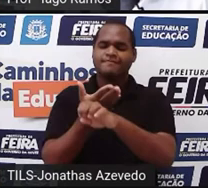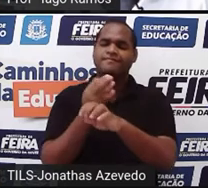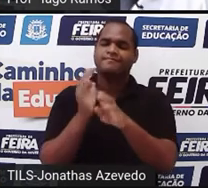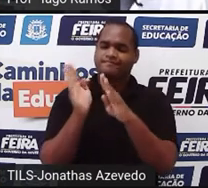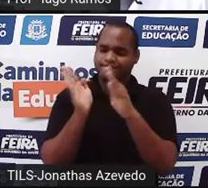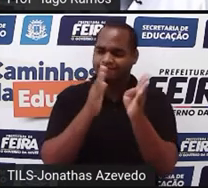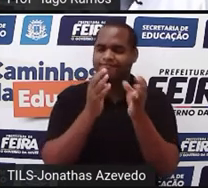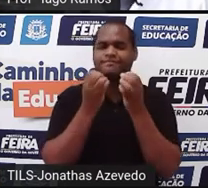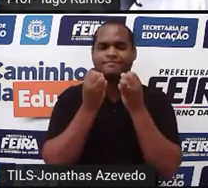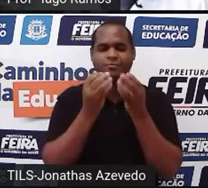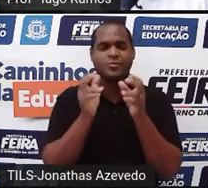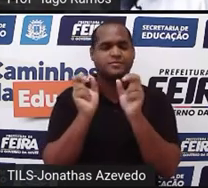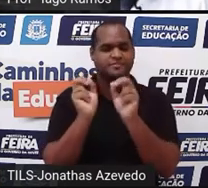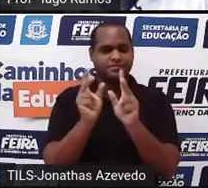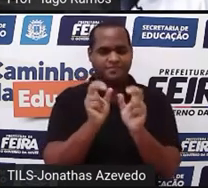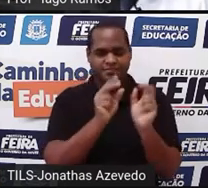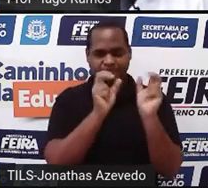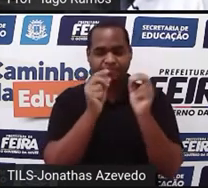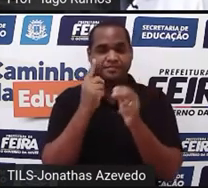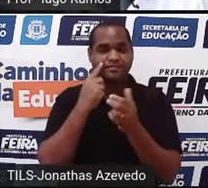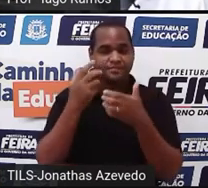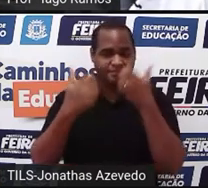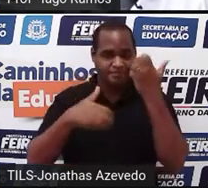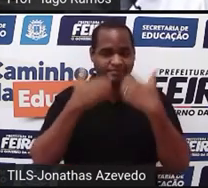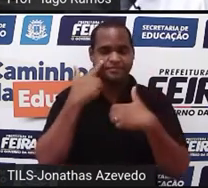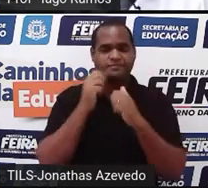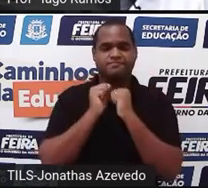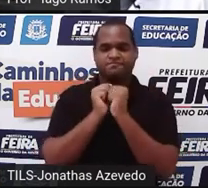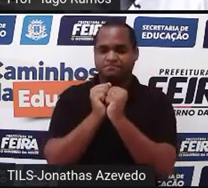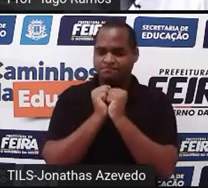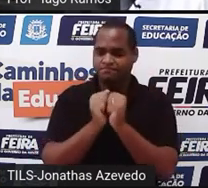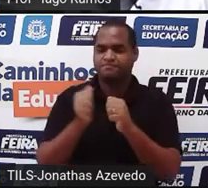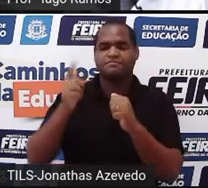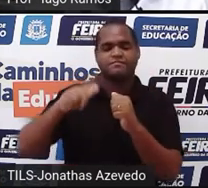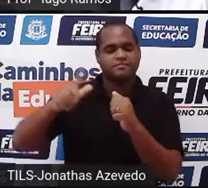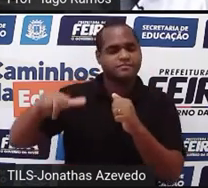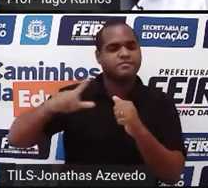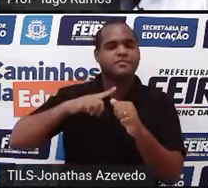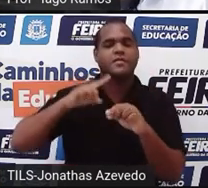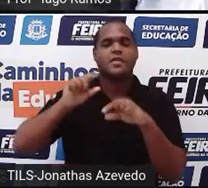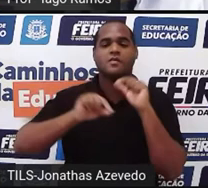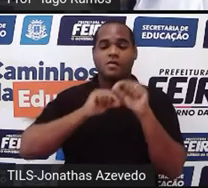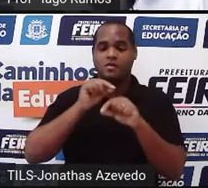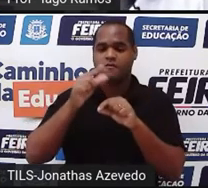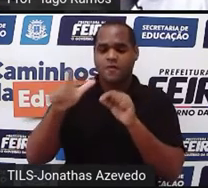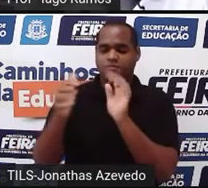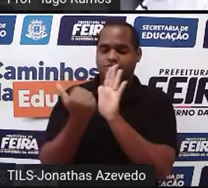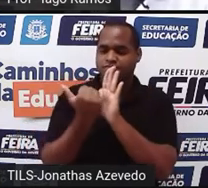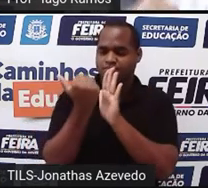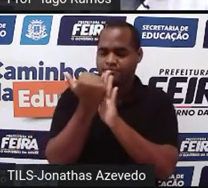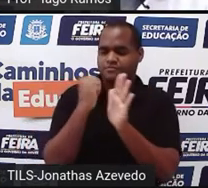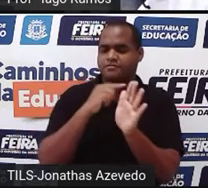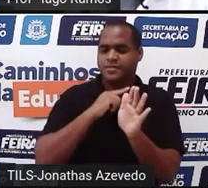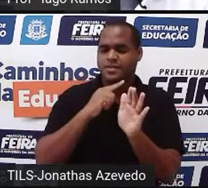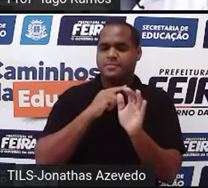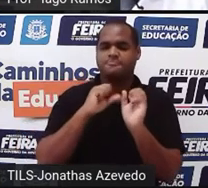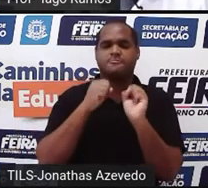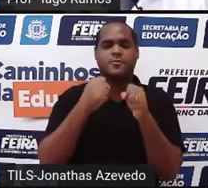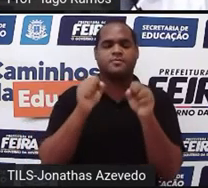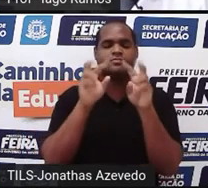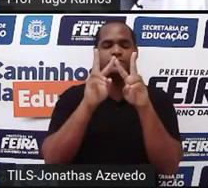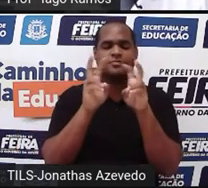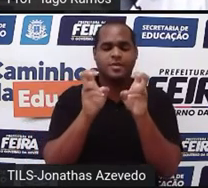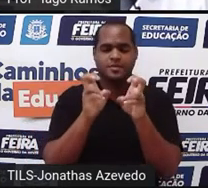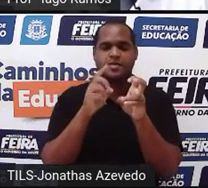Beleza? Então, bora, vem aqui comigo, vamos seguindo, porque tem mais coisas sobre esse tema para a gente